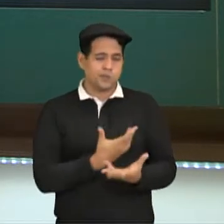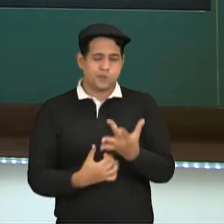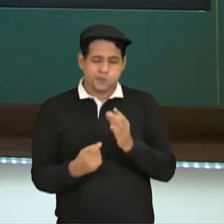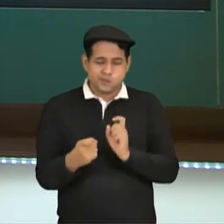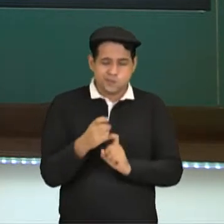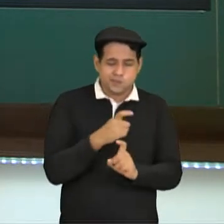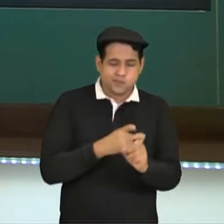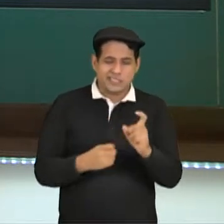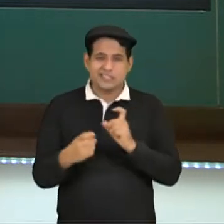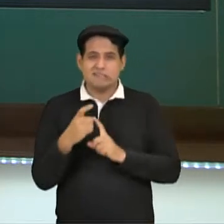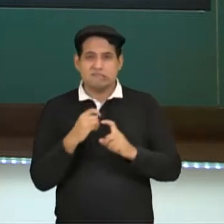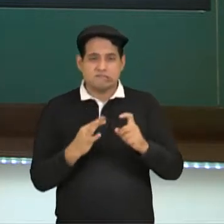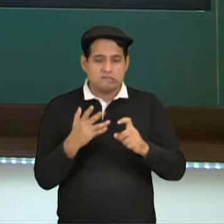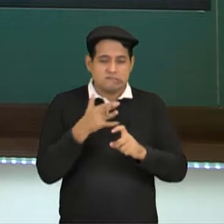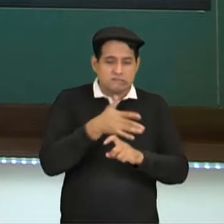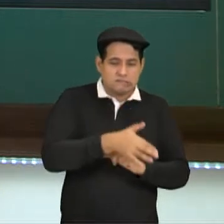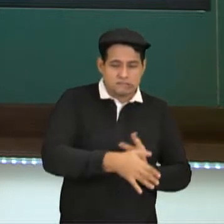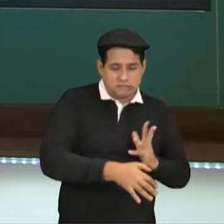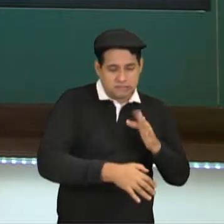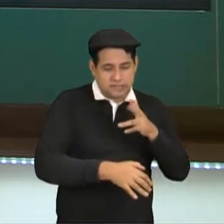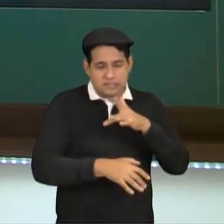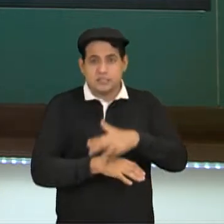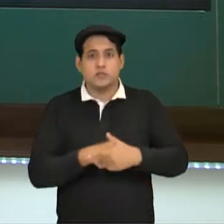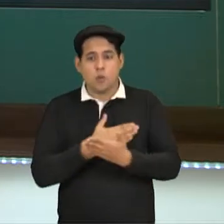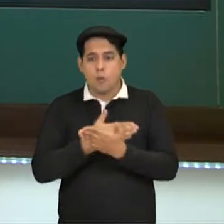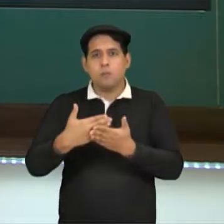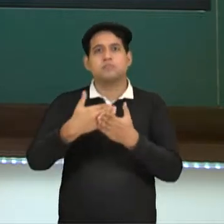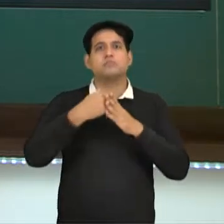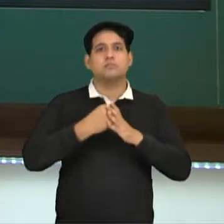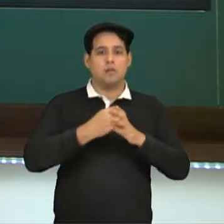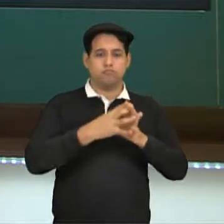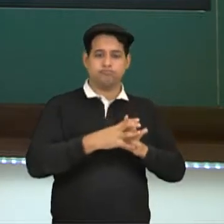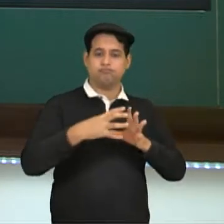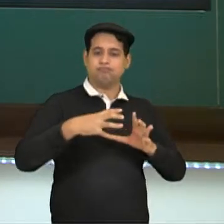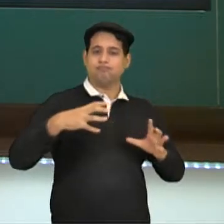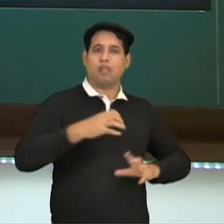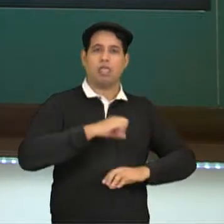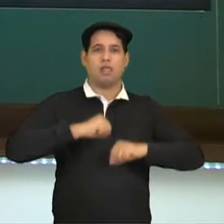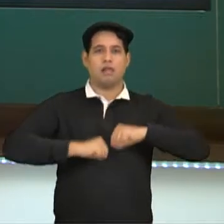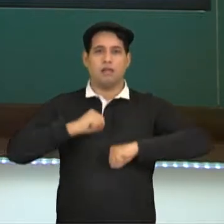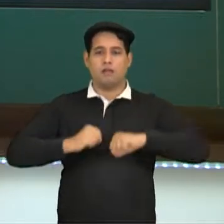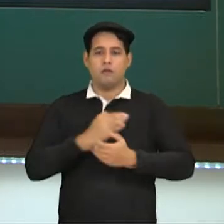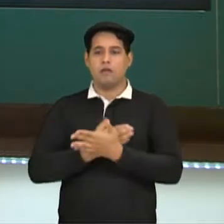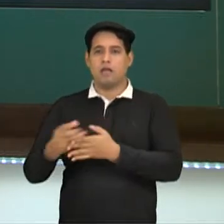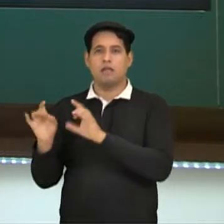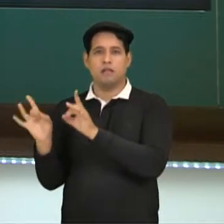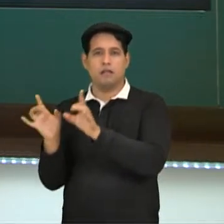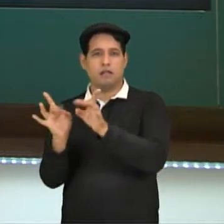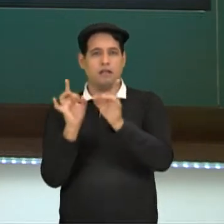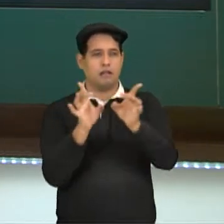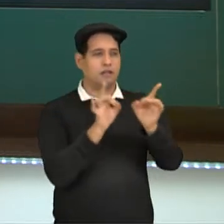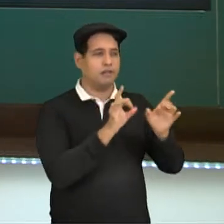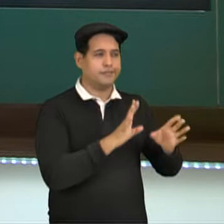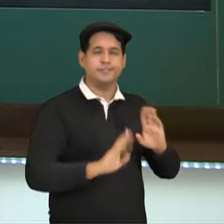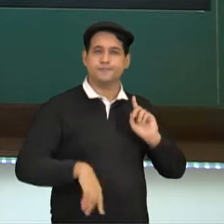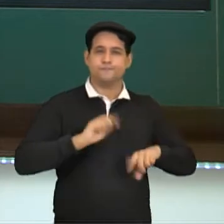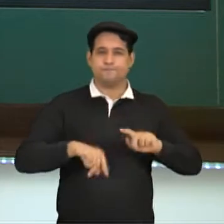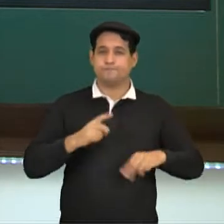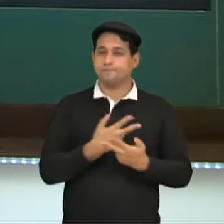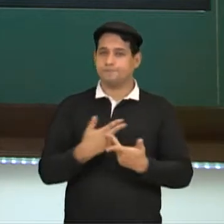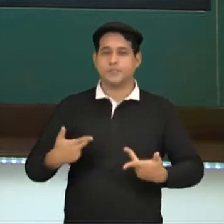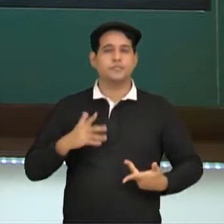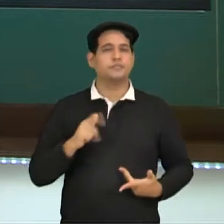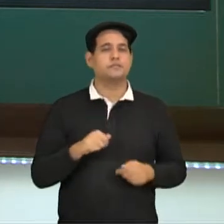-organismos invadindo a indústria. Então a gente tem a comercialização já de produtos